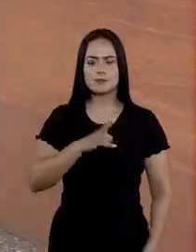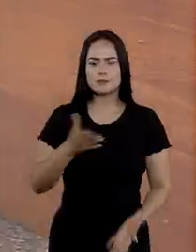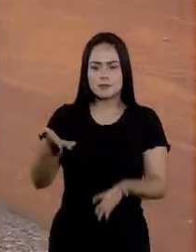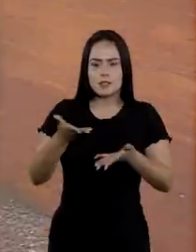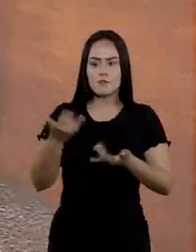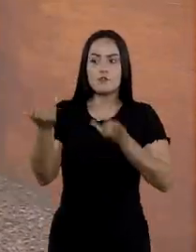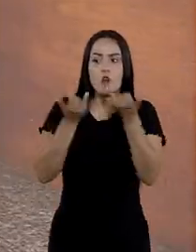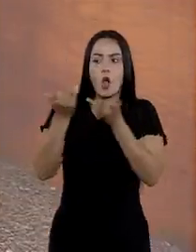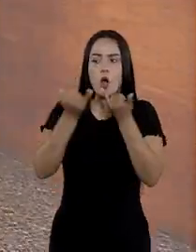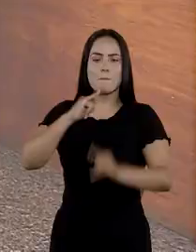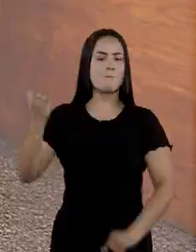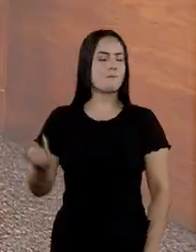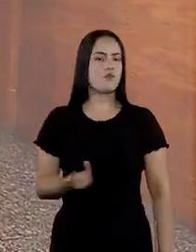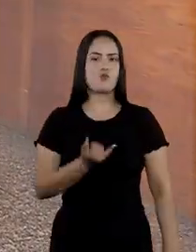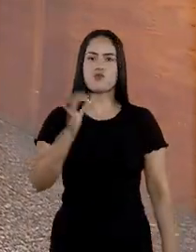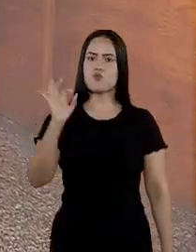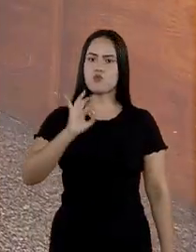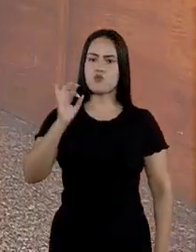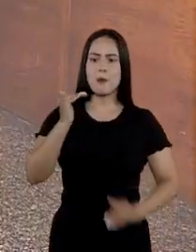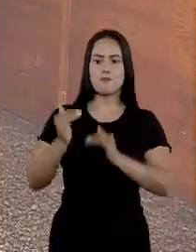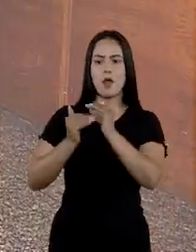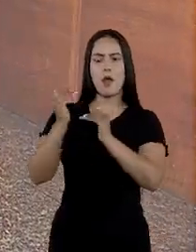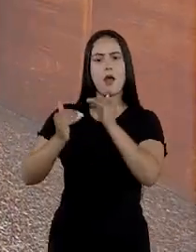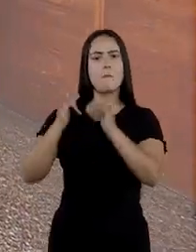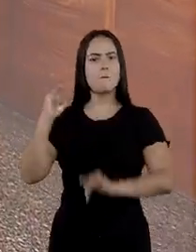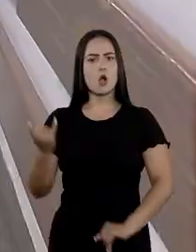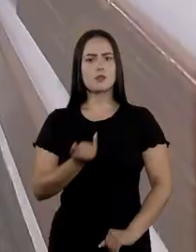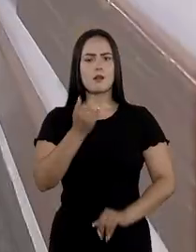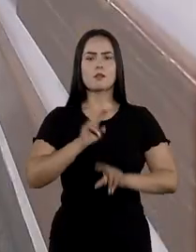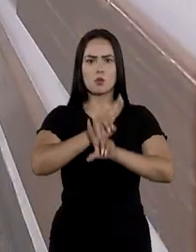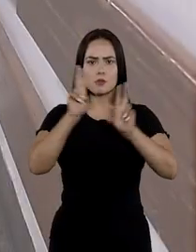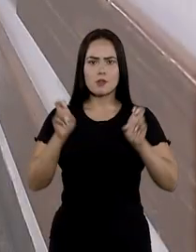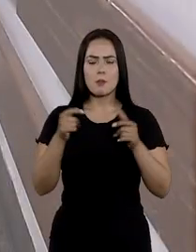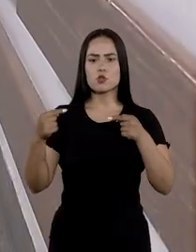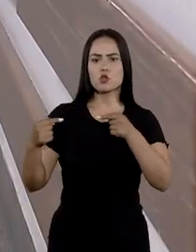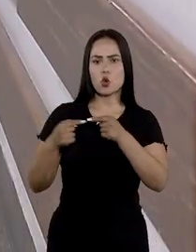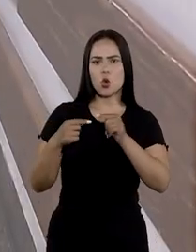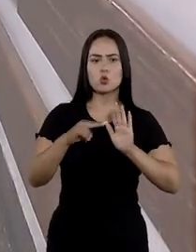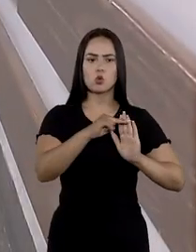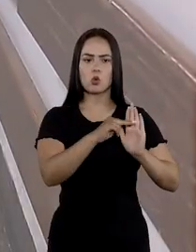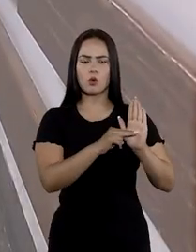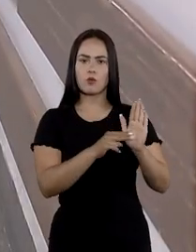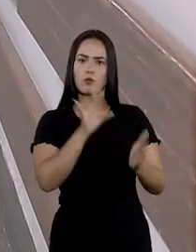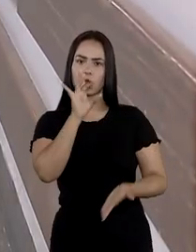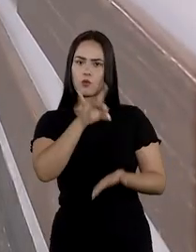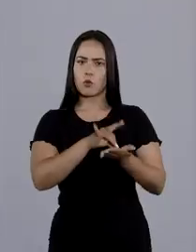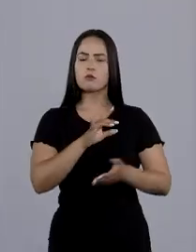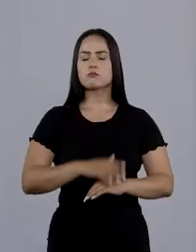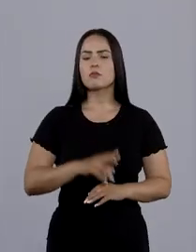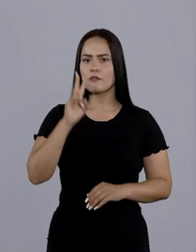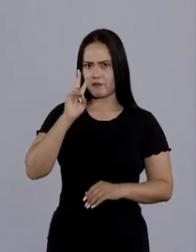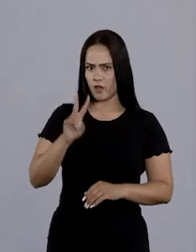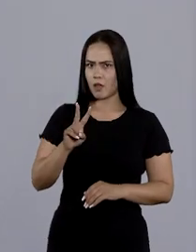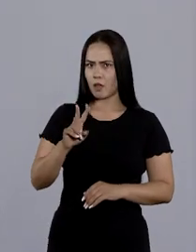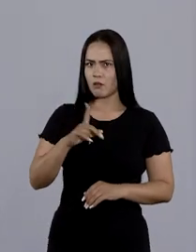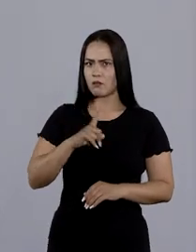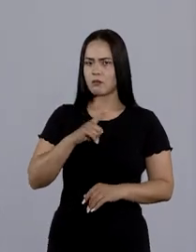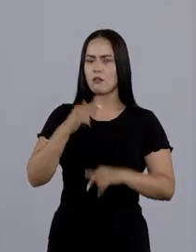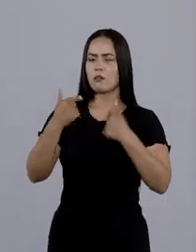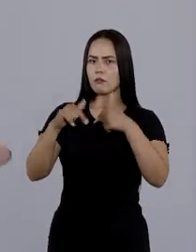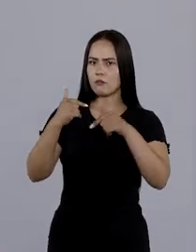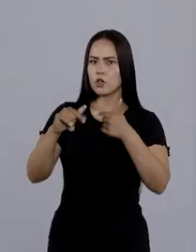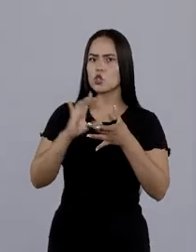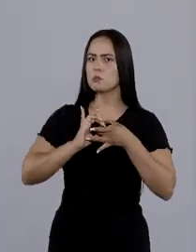traz informações importantes para a promoção do tema de acordo com os normativos em vigor. Você vai ver que tem